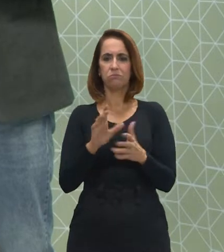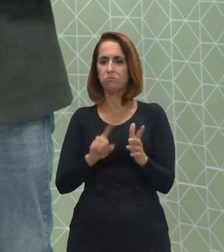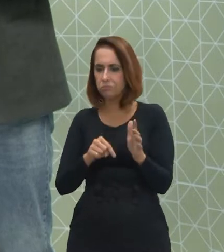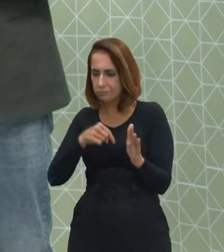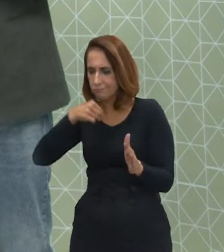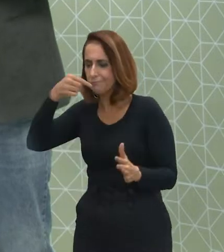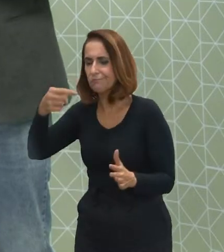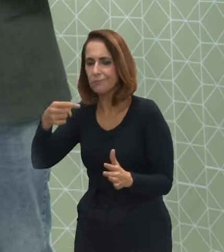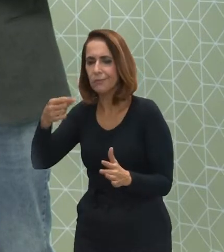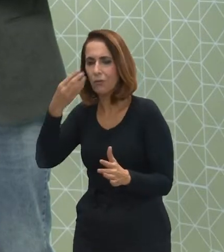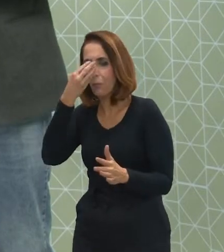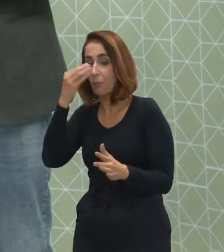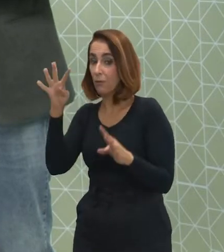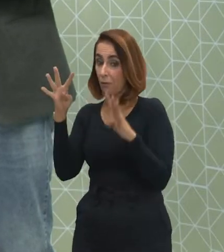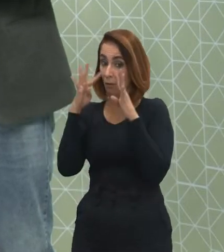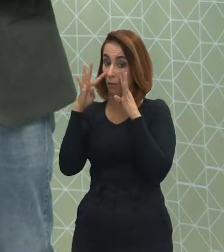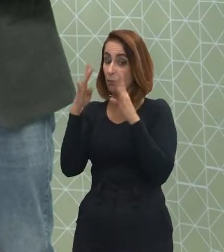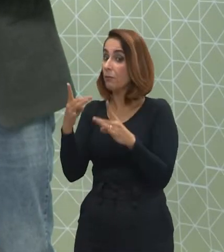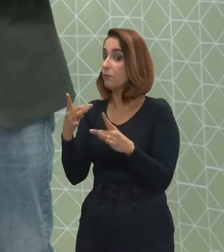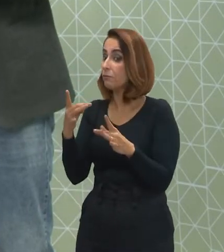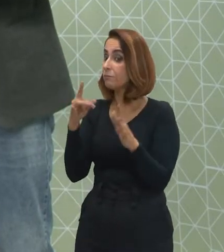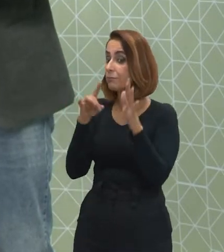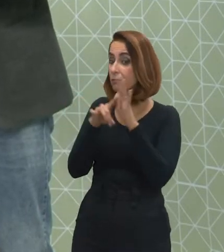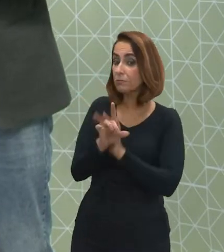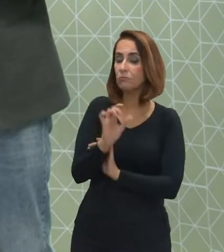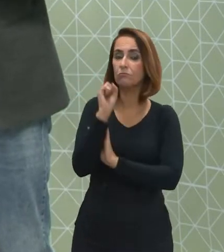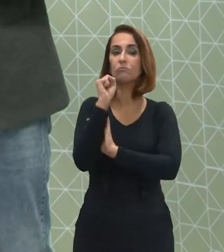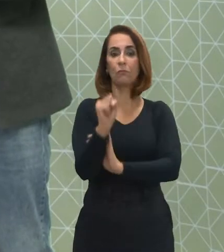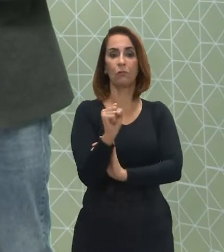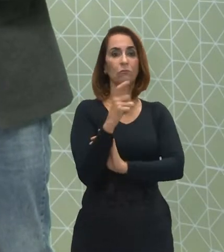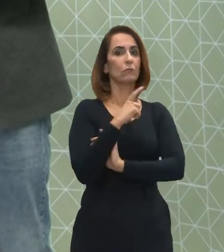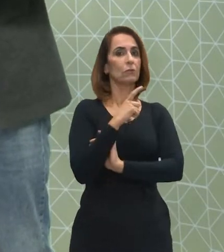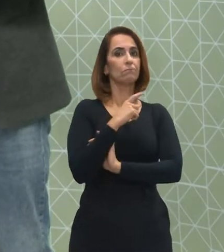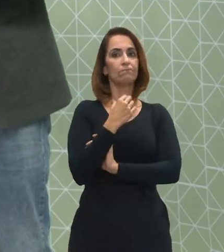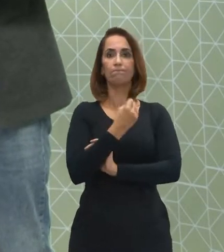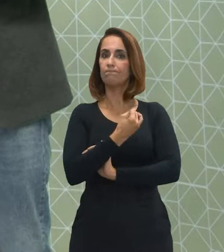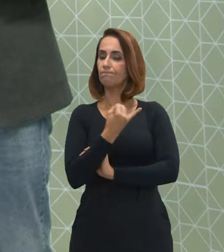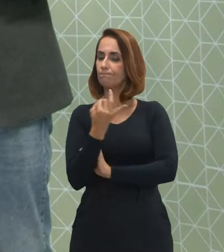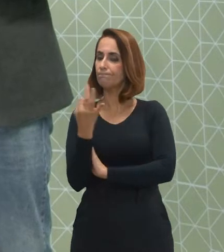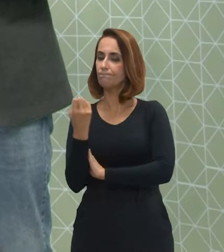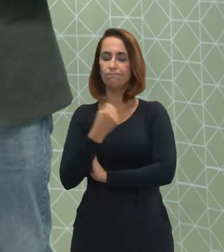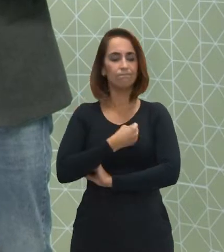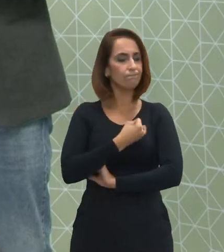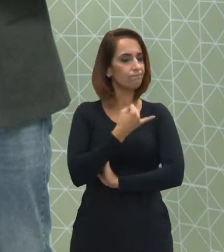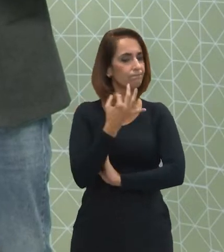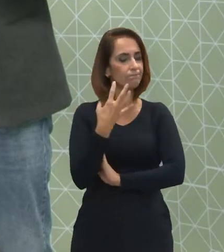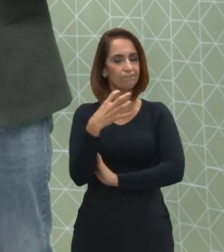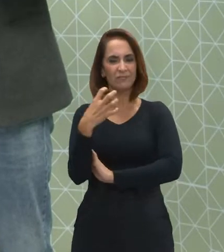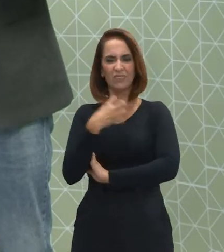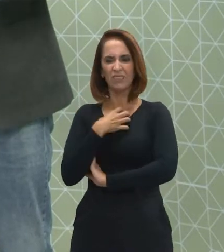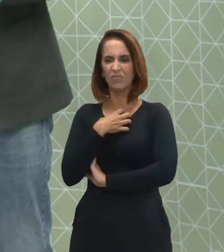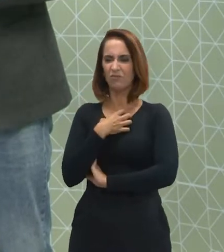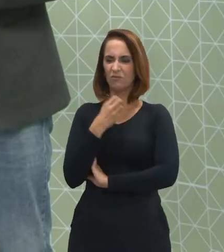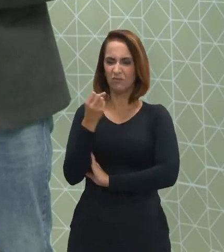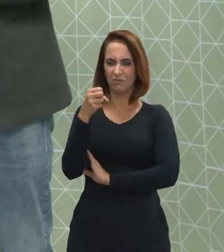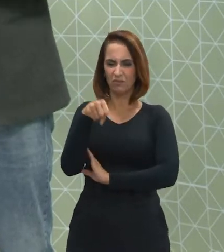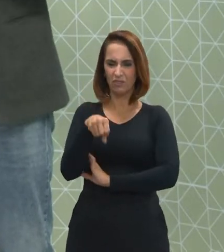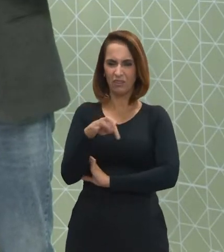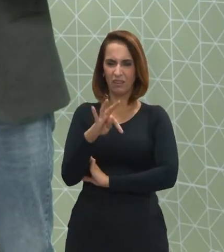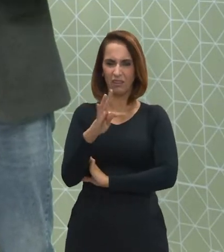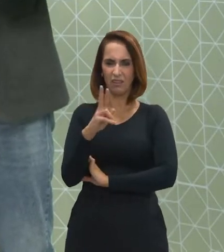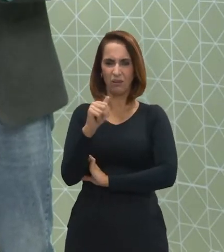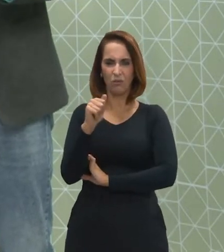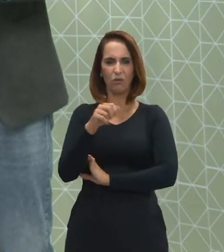seguida, ele vai prestar atenção nas questões que podem ter sentidos anacrônicos, ou seja,